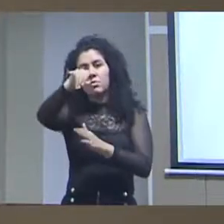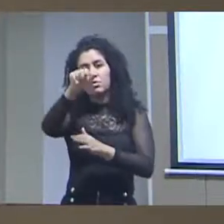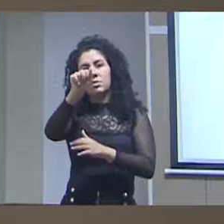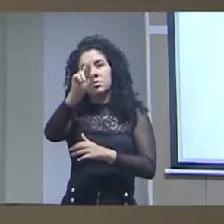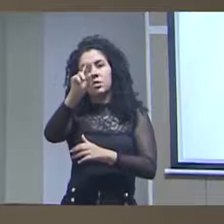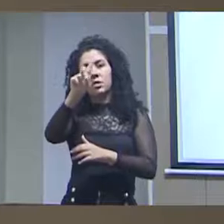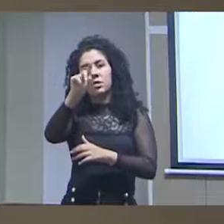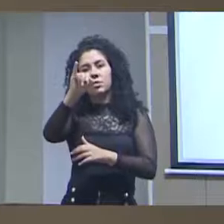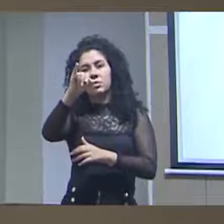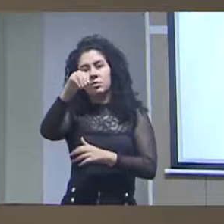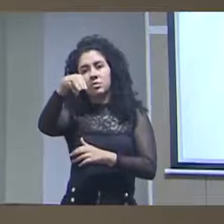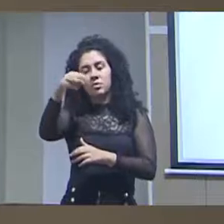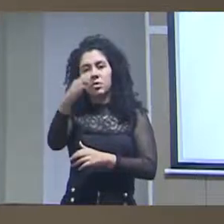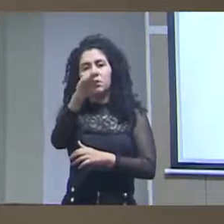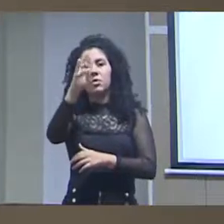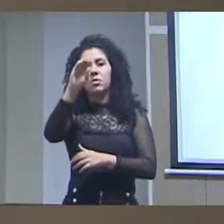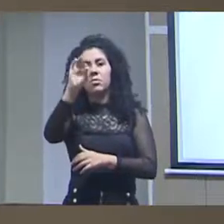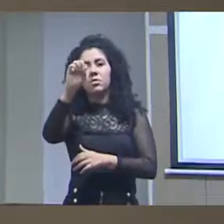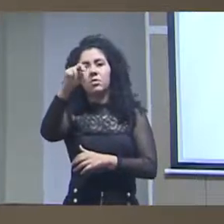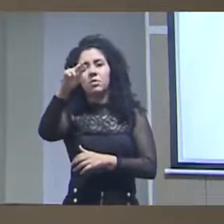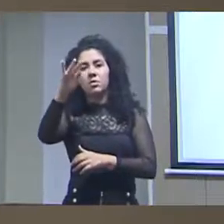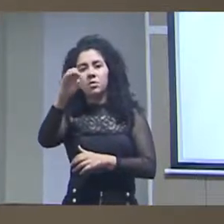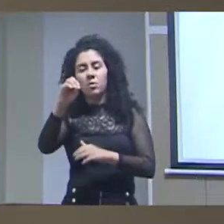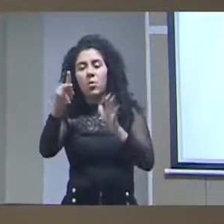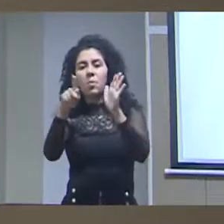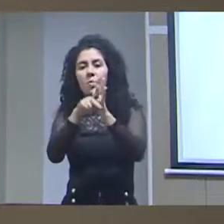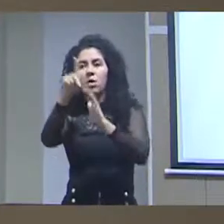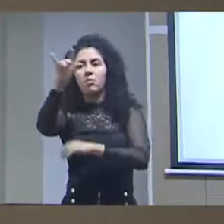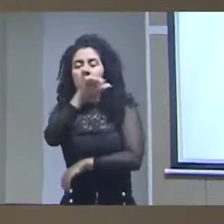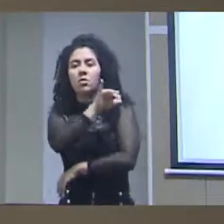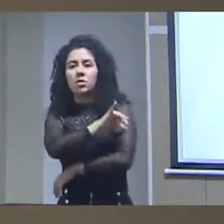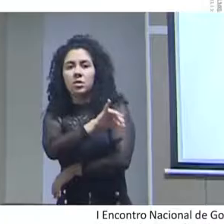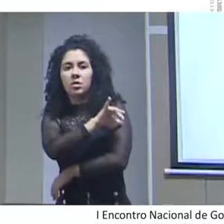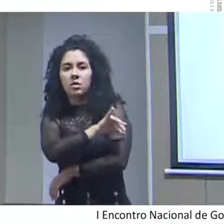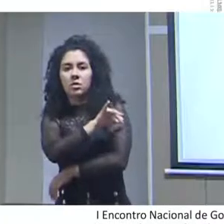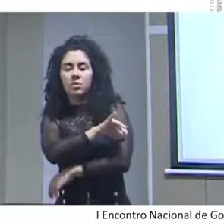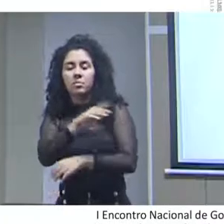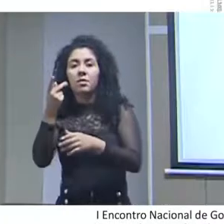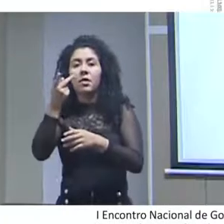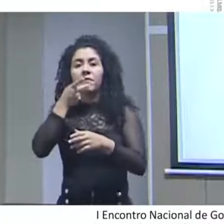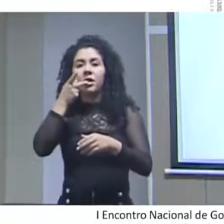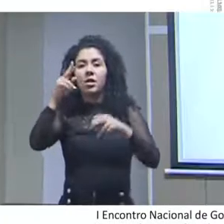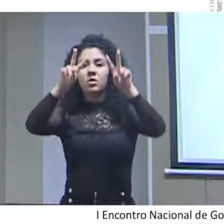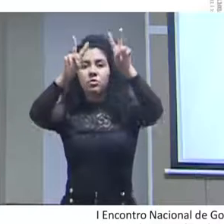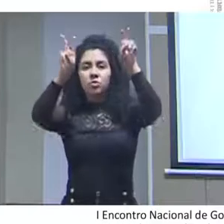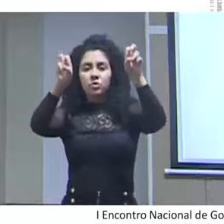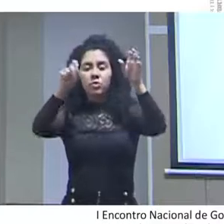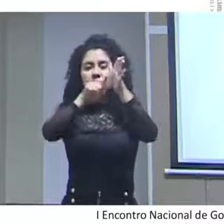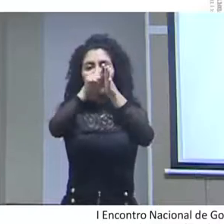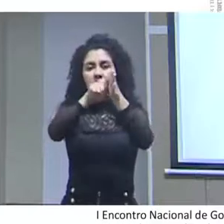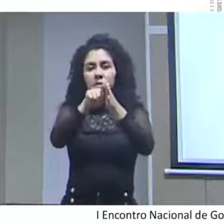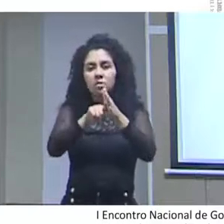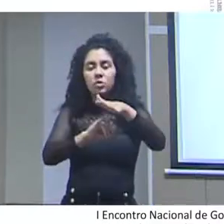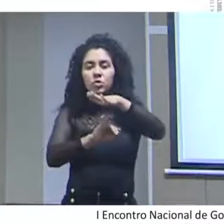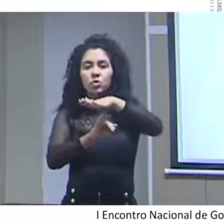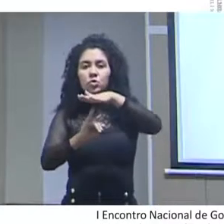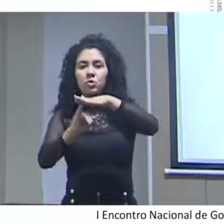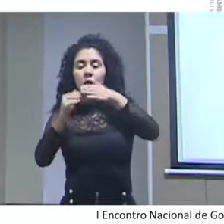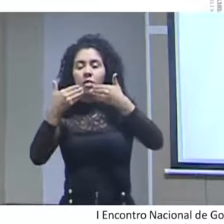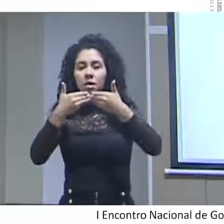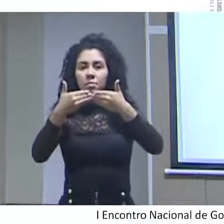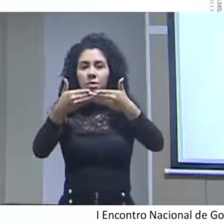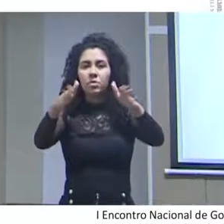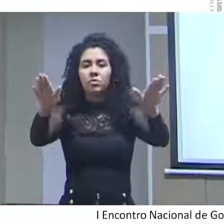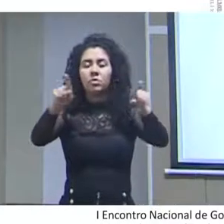Jardim Botânico do Rio de Janeiro, para apresentar a palestra intitulada A Experiência do Instituto de Pesquisas Jardim